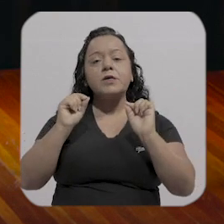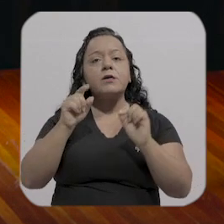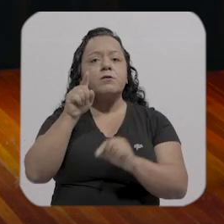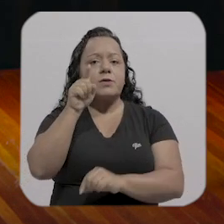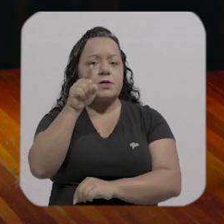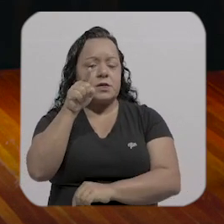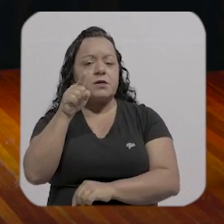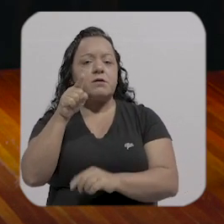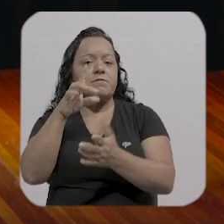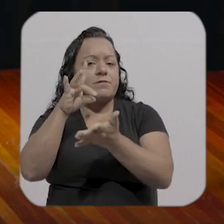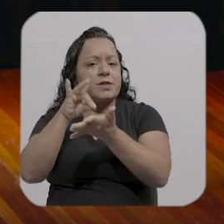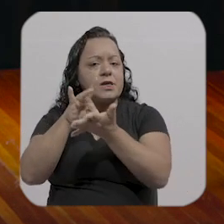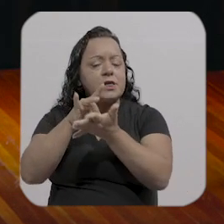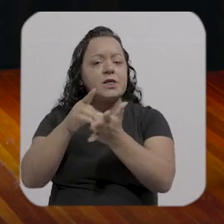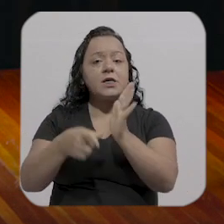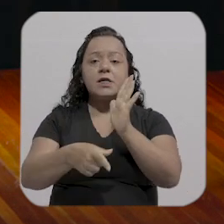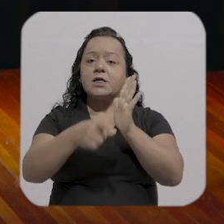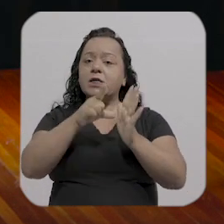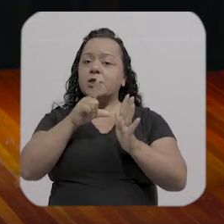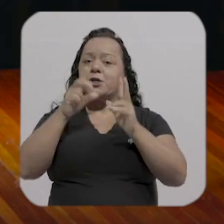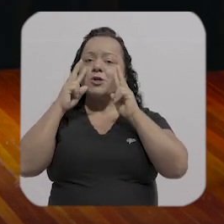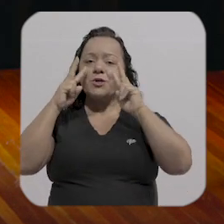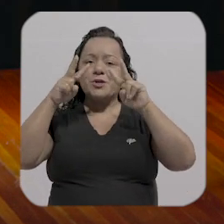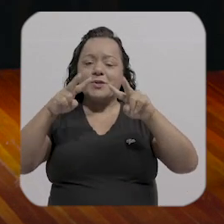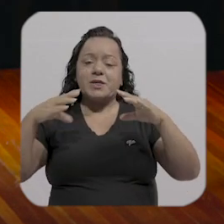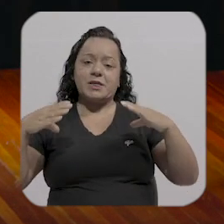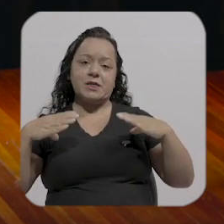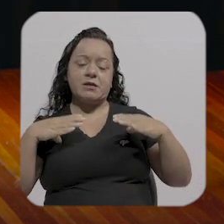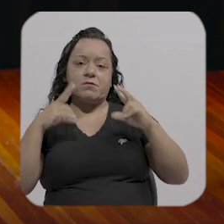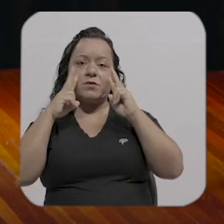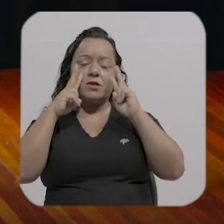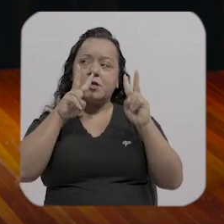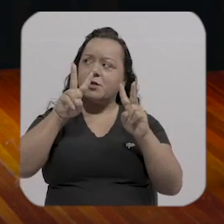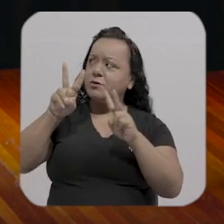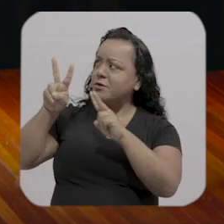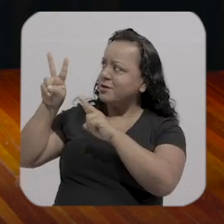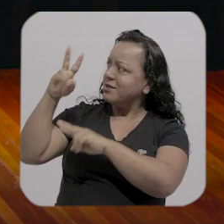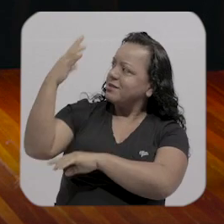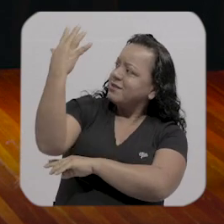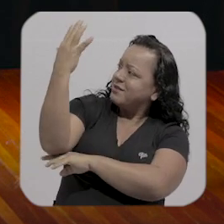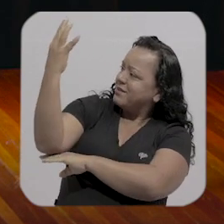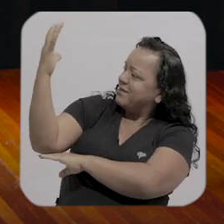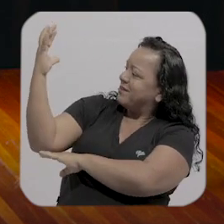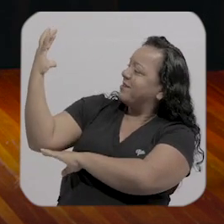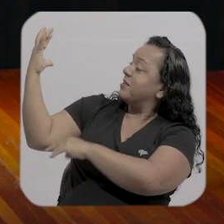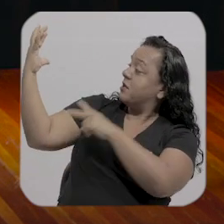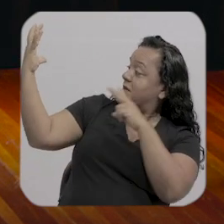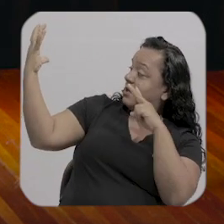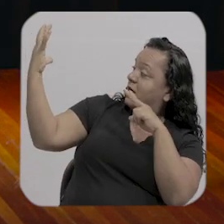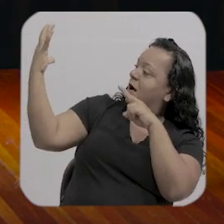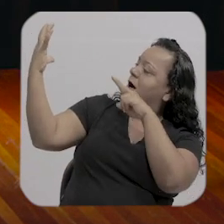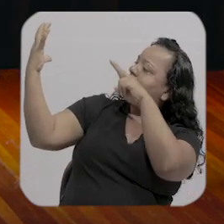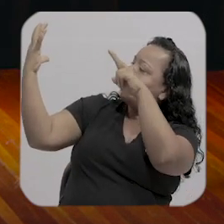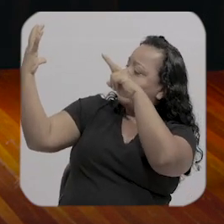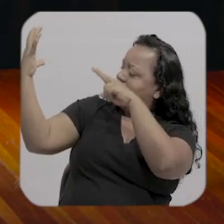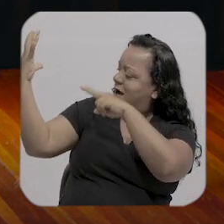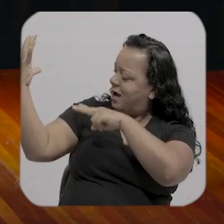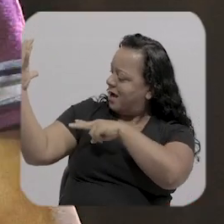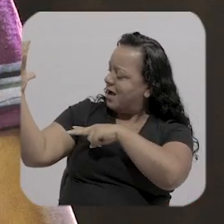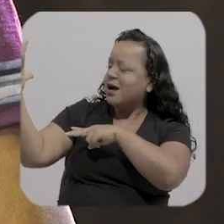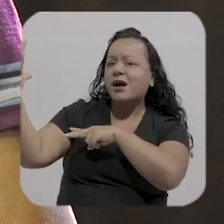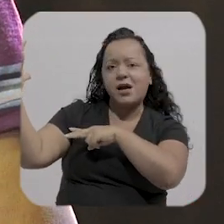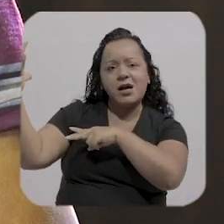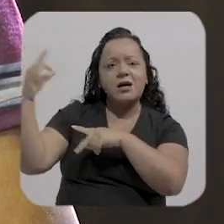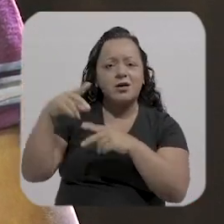você, na verdade, antes de olhar para a cidade, você lança o olhar para a floresta. Aquele era o teu contexto, né? Sim, sim.